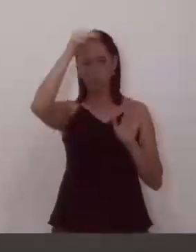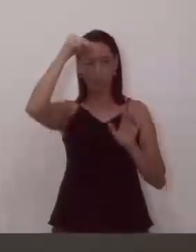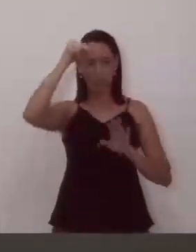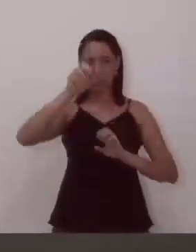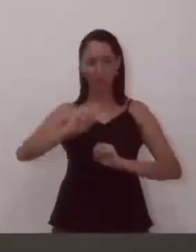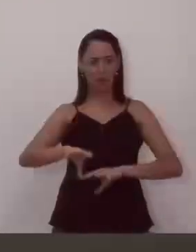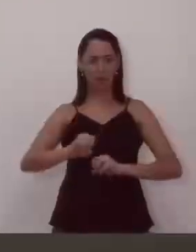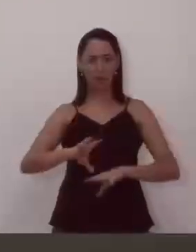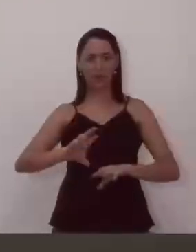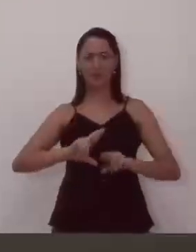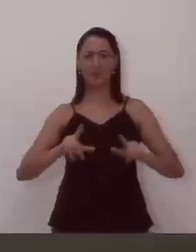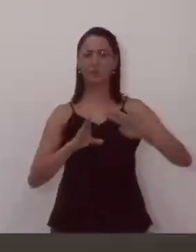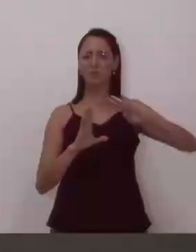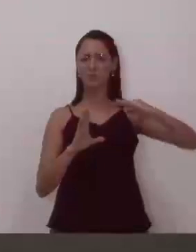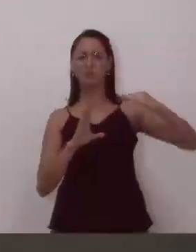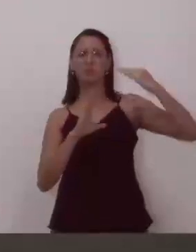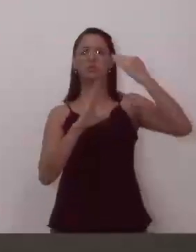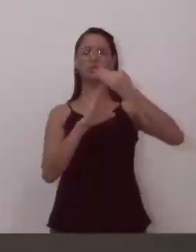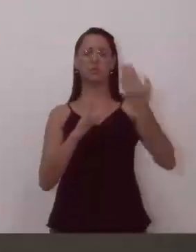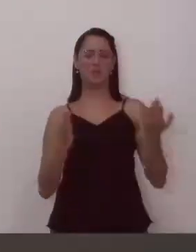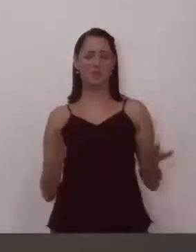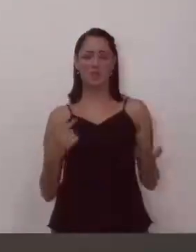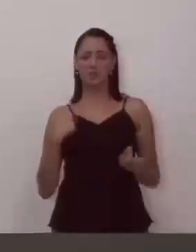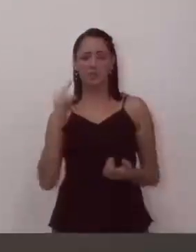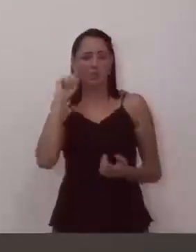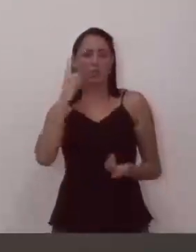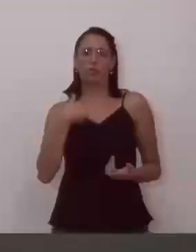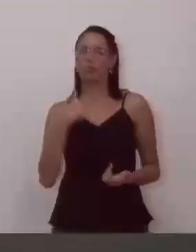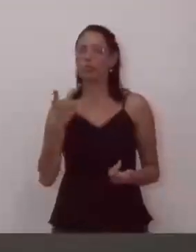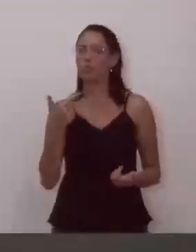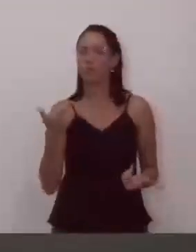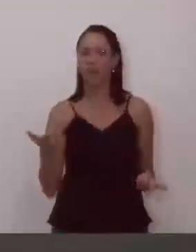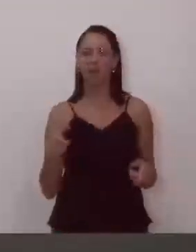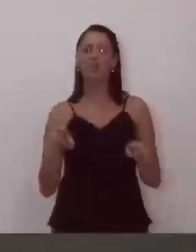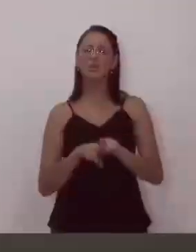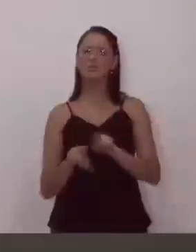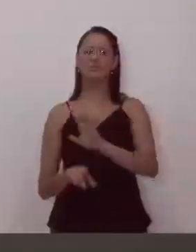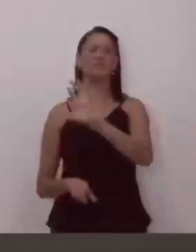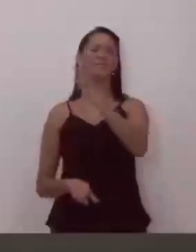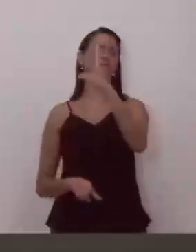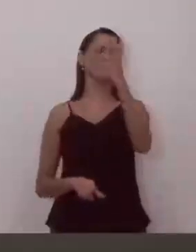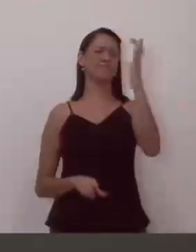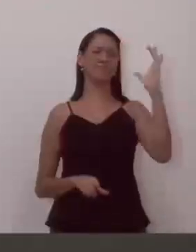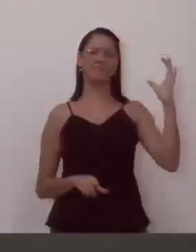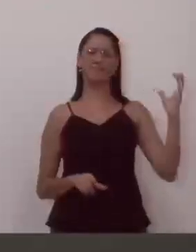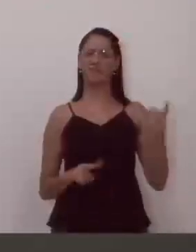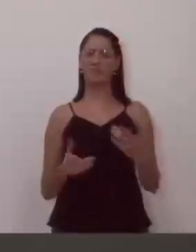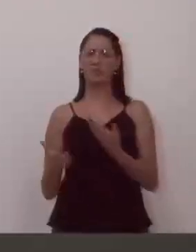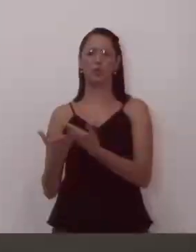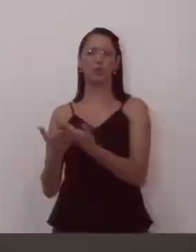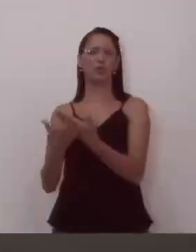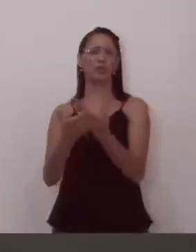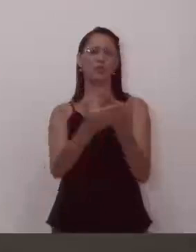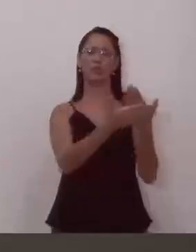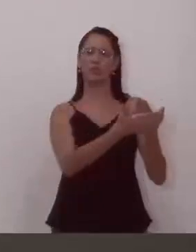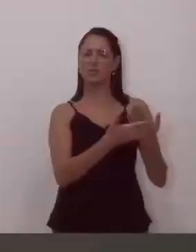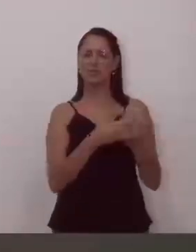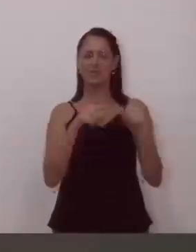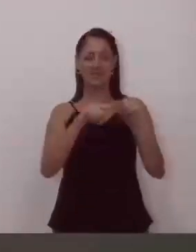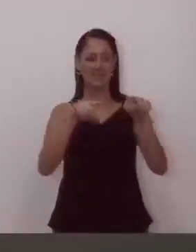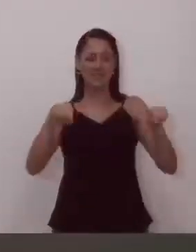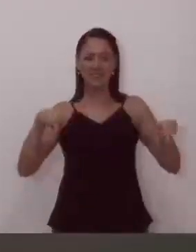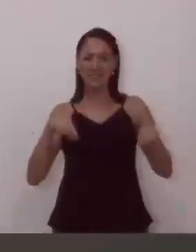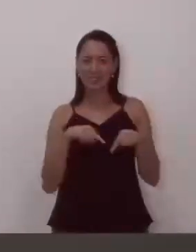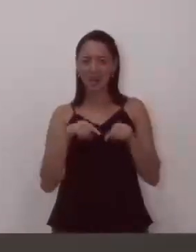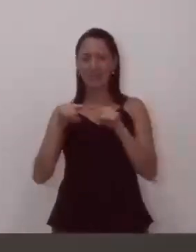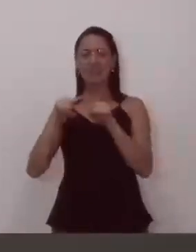E eu acho que eu não tenho dúvida que isso deve ocorrer em todas as outras creches também. Teria algumas salas em que